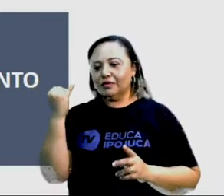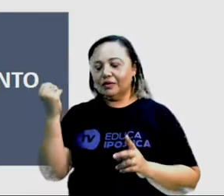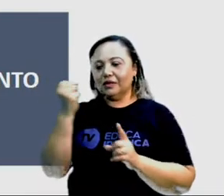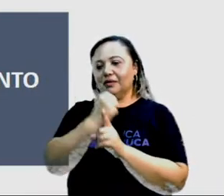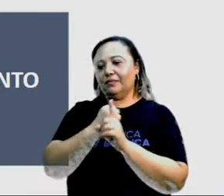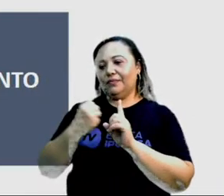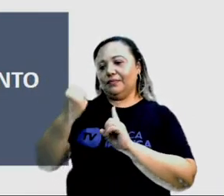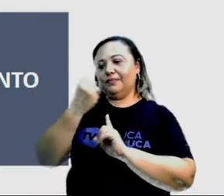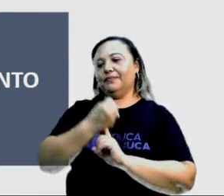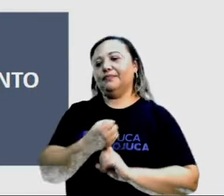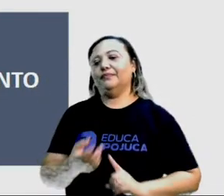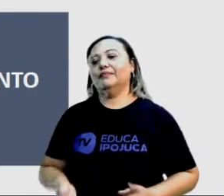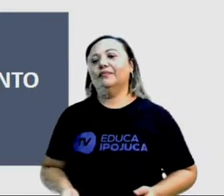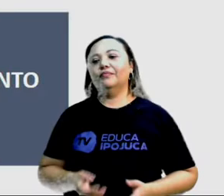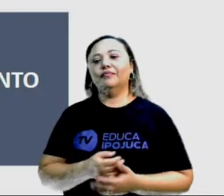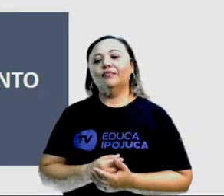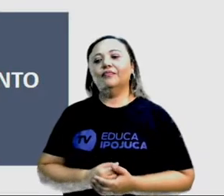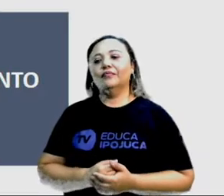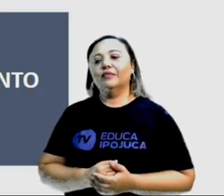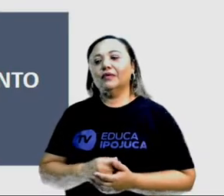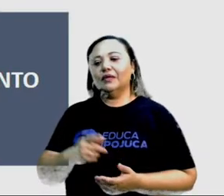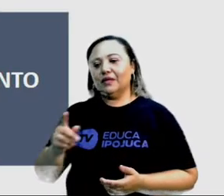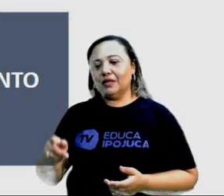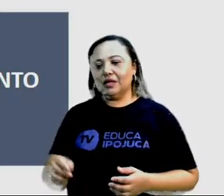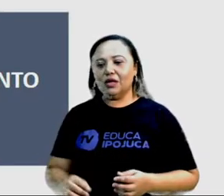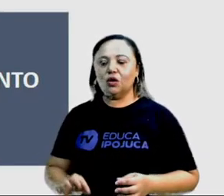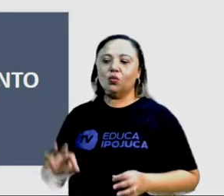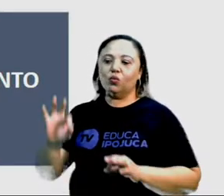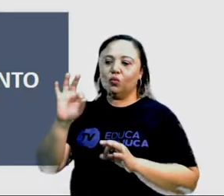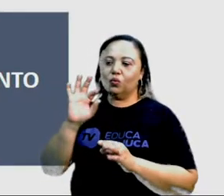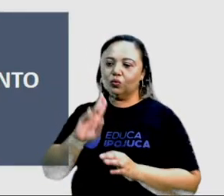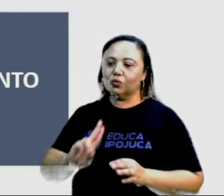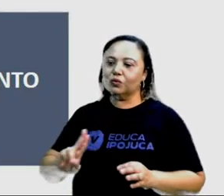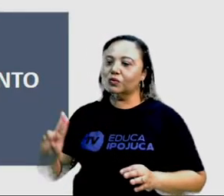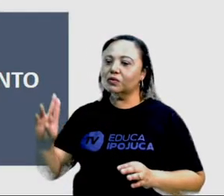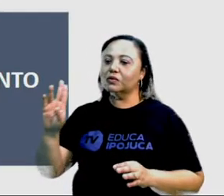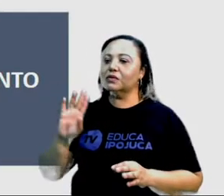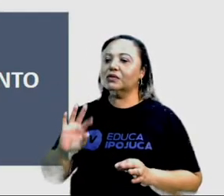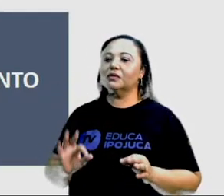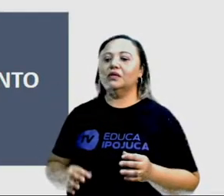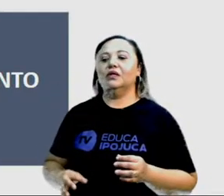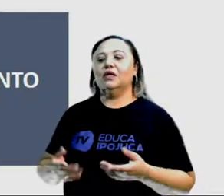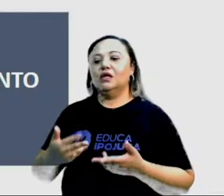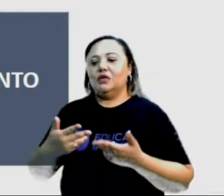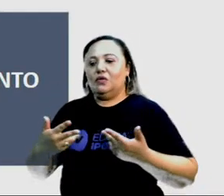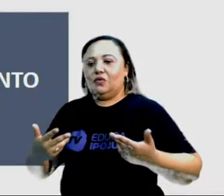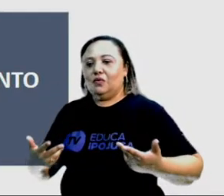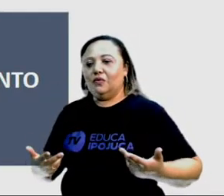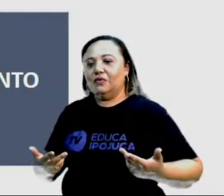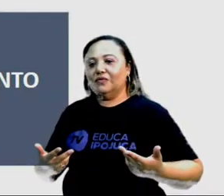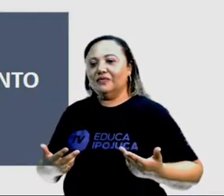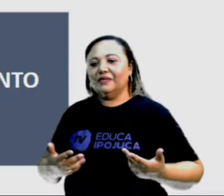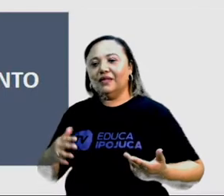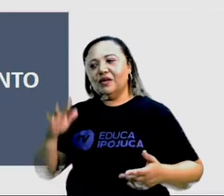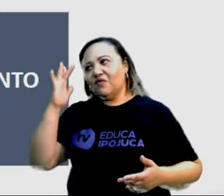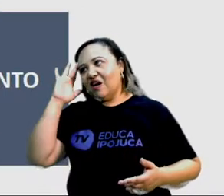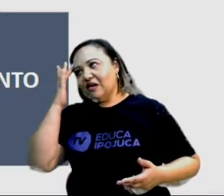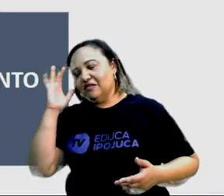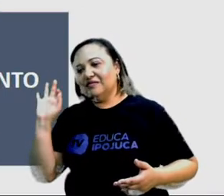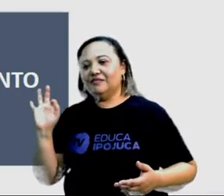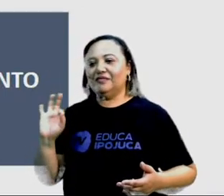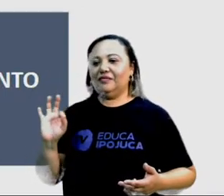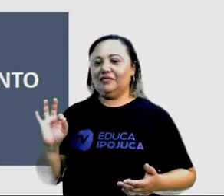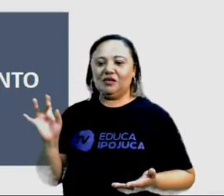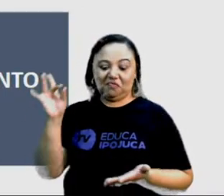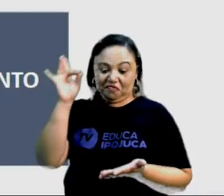Uso de argumentos. O ponto de vista é fundamentado com argumentos, não é com achismos. Certo?